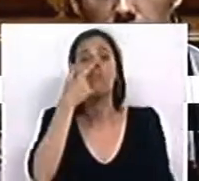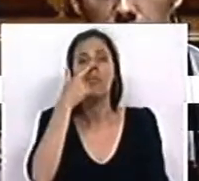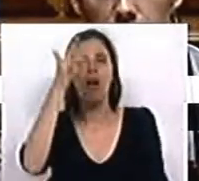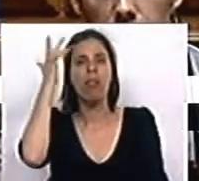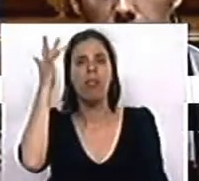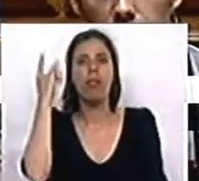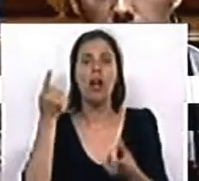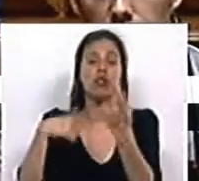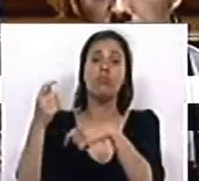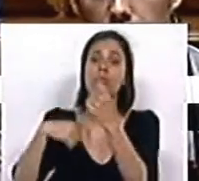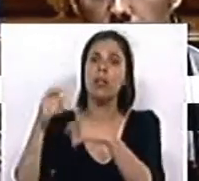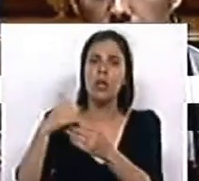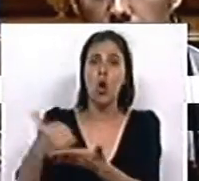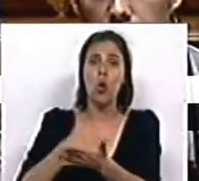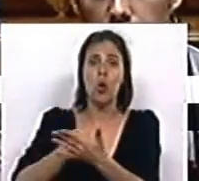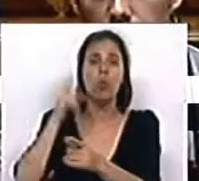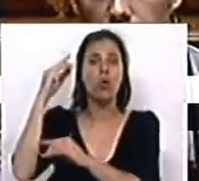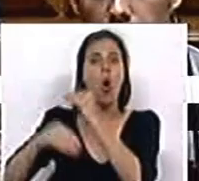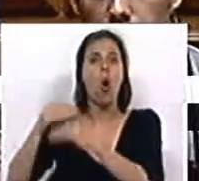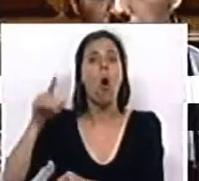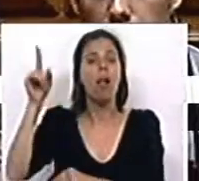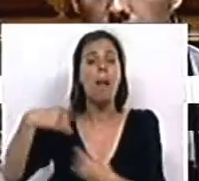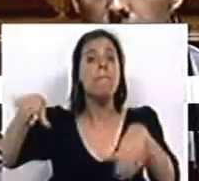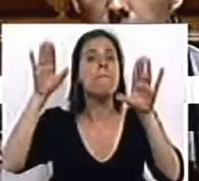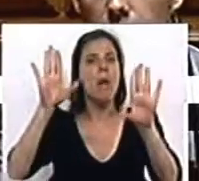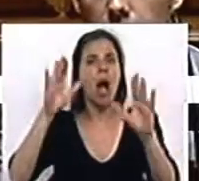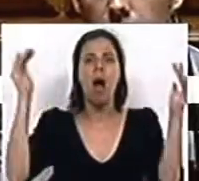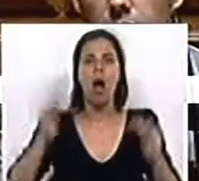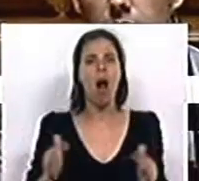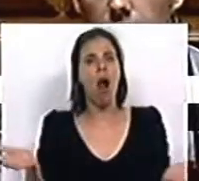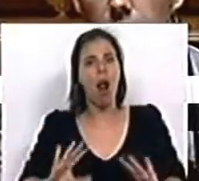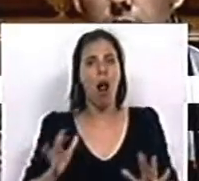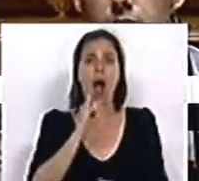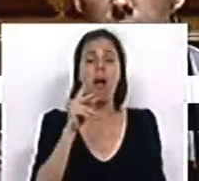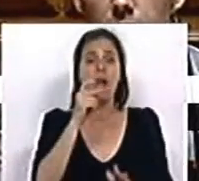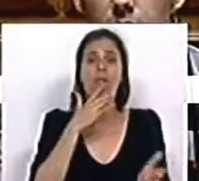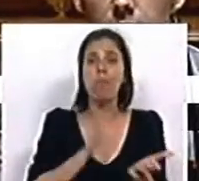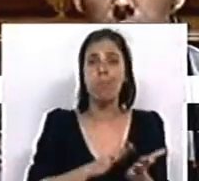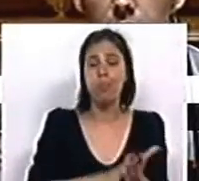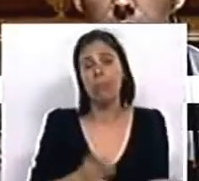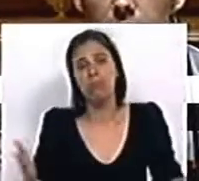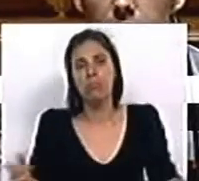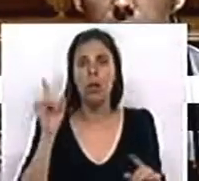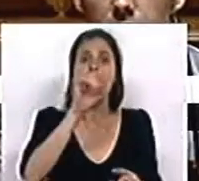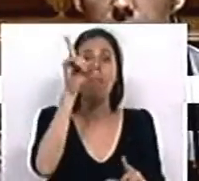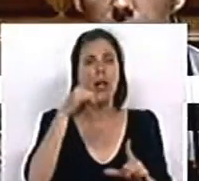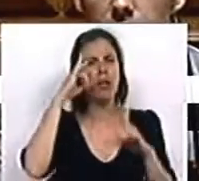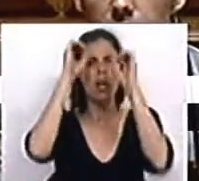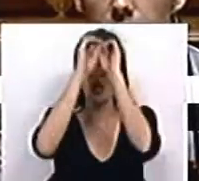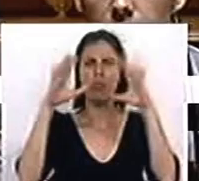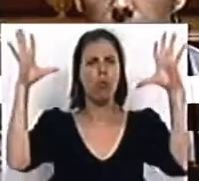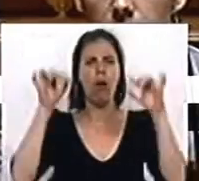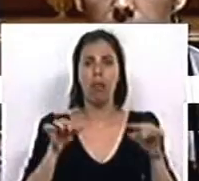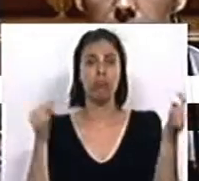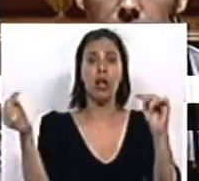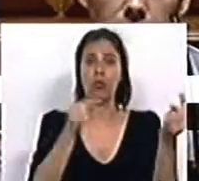Preferiu facilitar a exportação de lucros para a Holanda, mas não reduzir o IVA da restauração. É uma questão ideológica